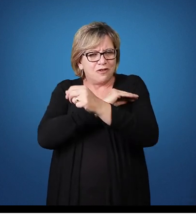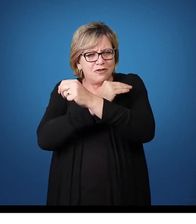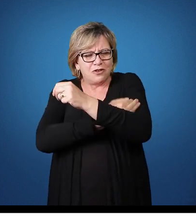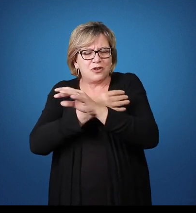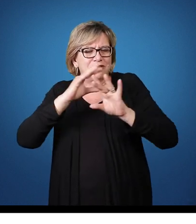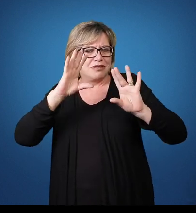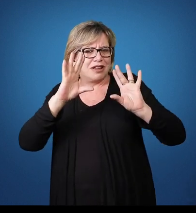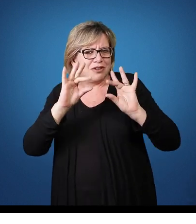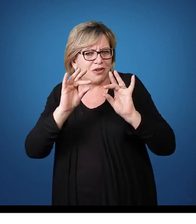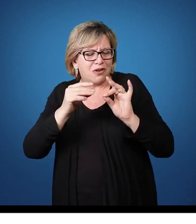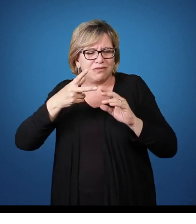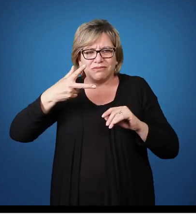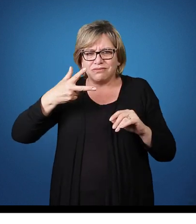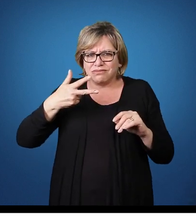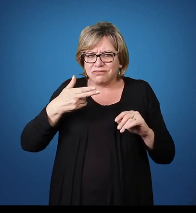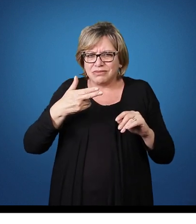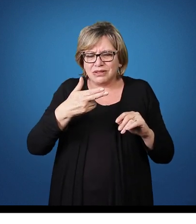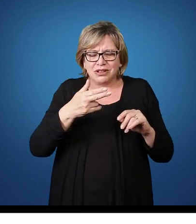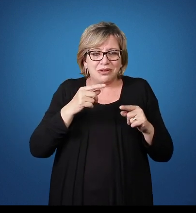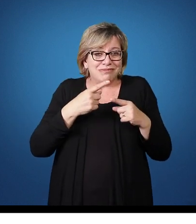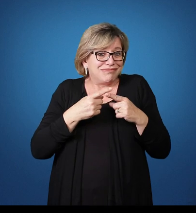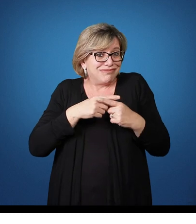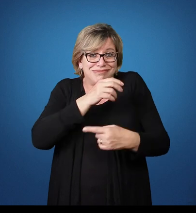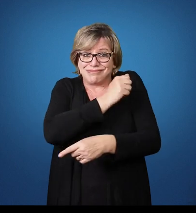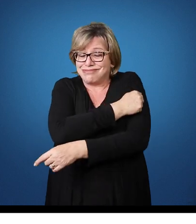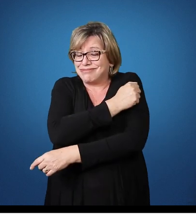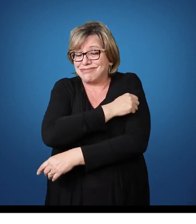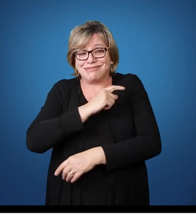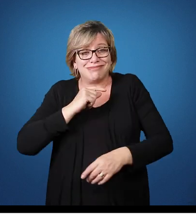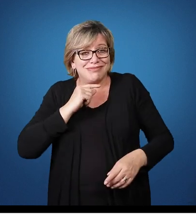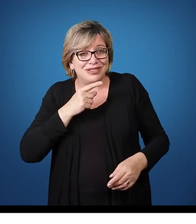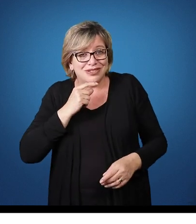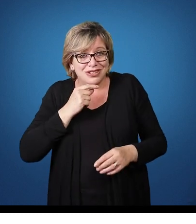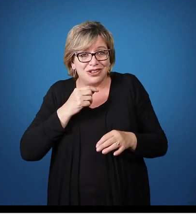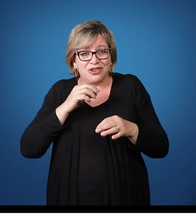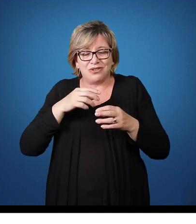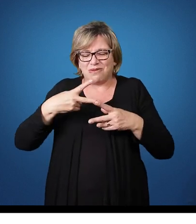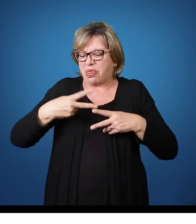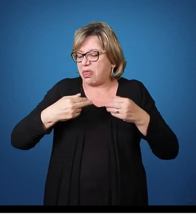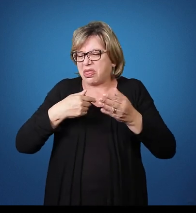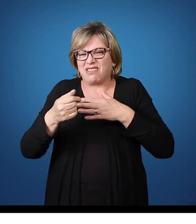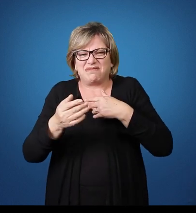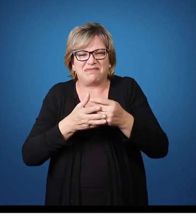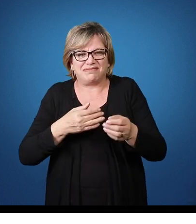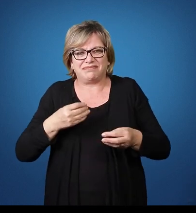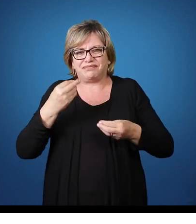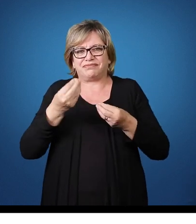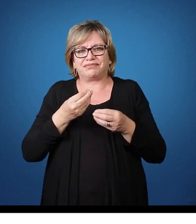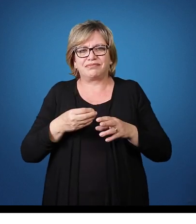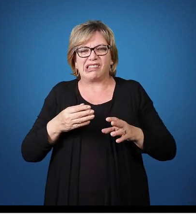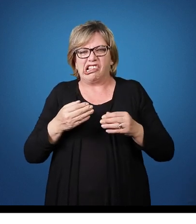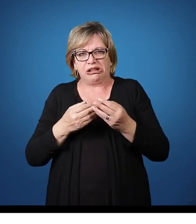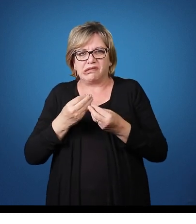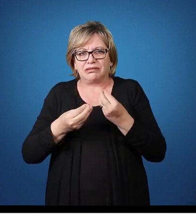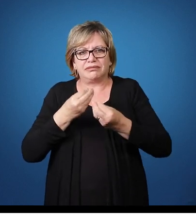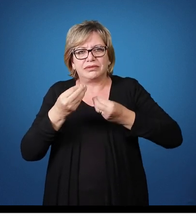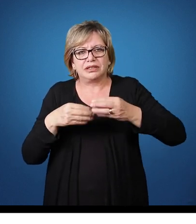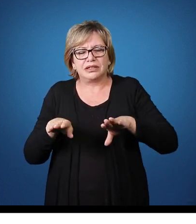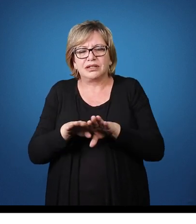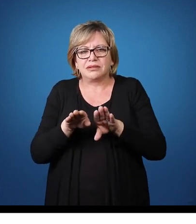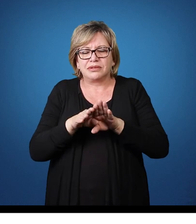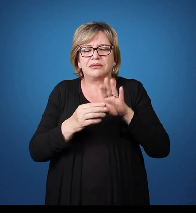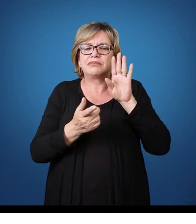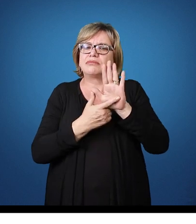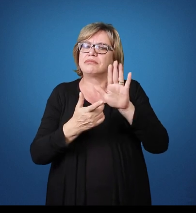cola Da tesoura Que ele não cortava Ou ele picava De qualquer jeito O papel Limites